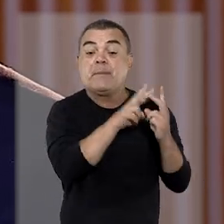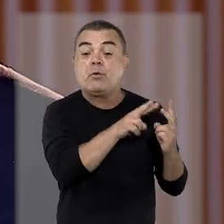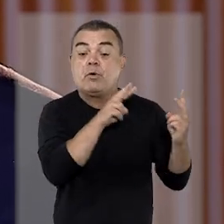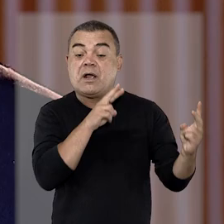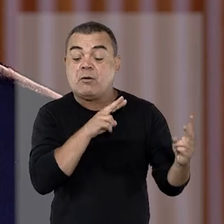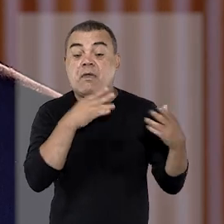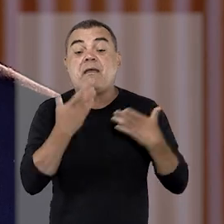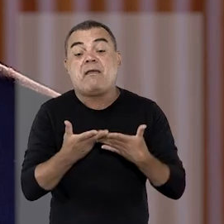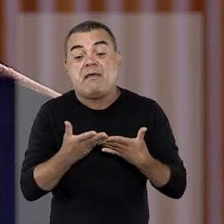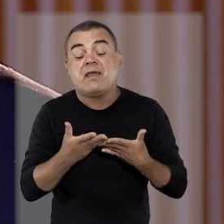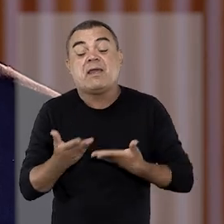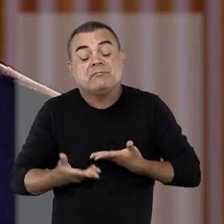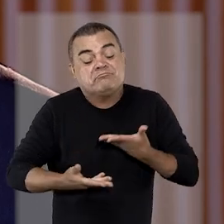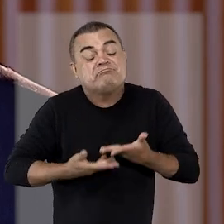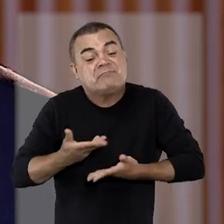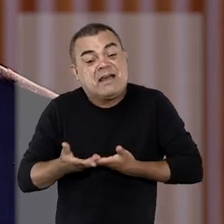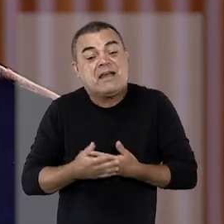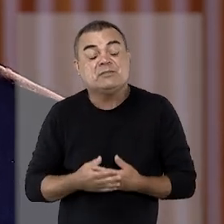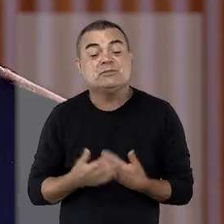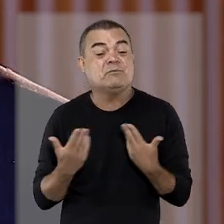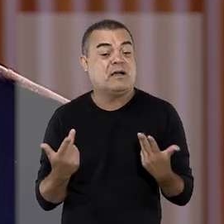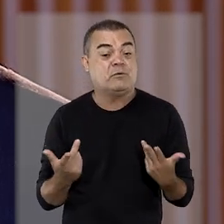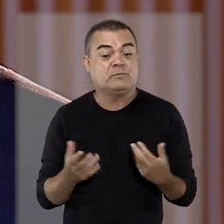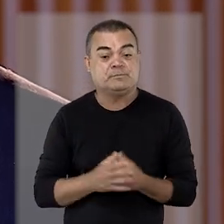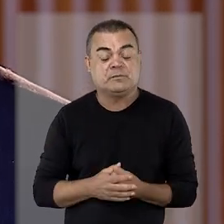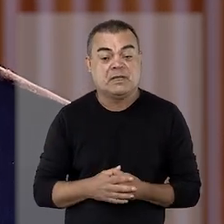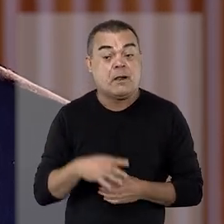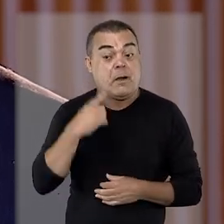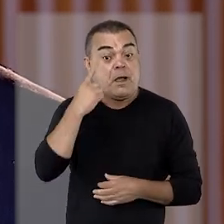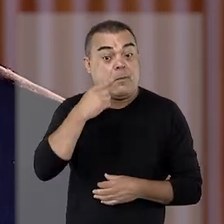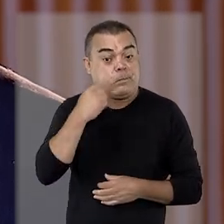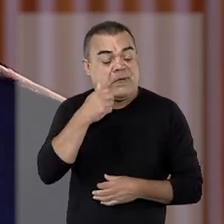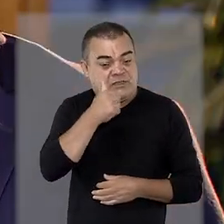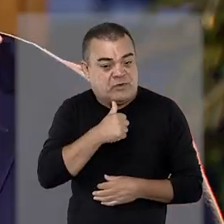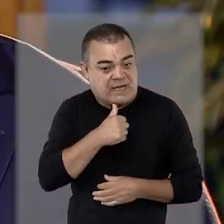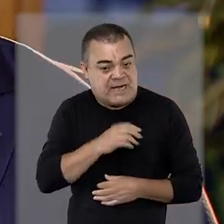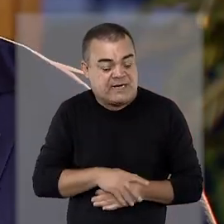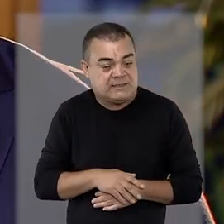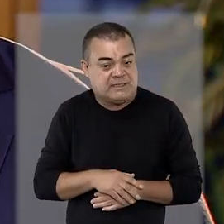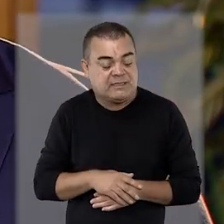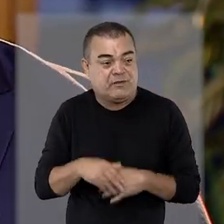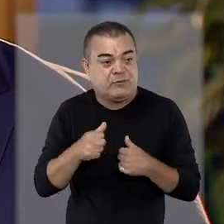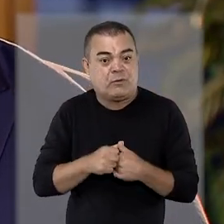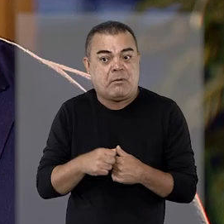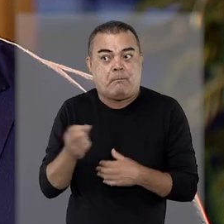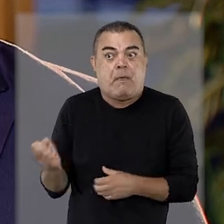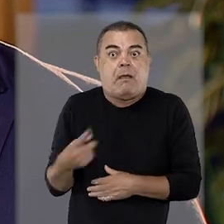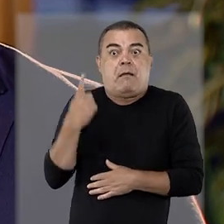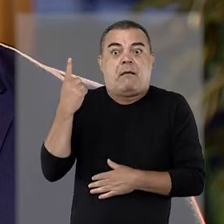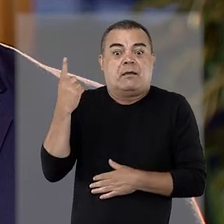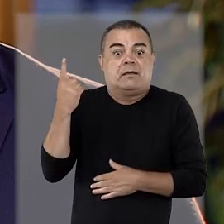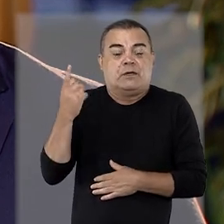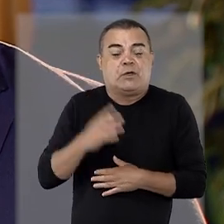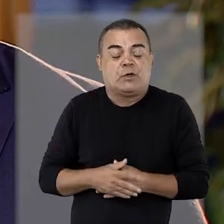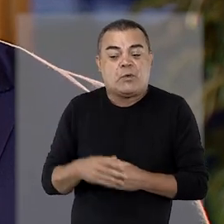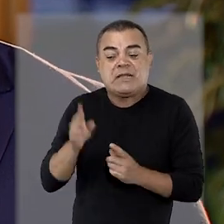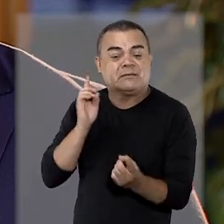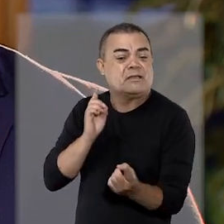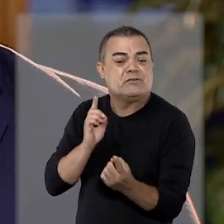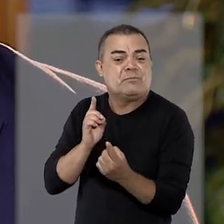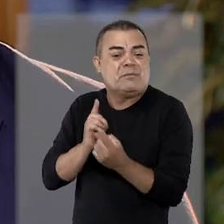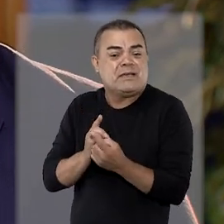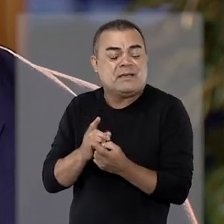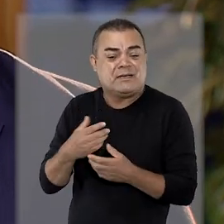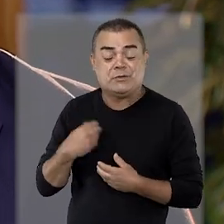certeza no balcão é prestado com a mesma eficácia. A advogada ficou surpresa